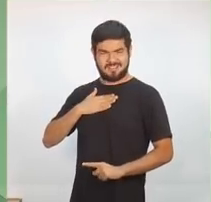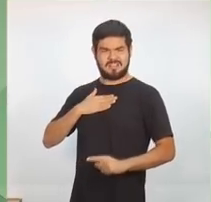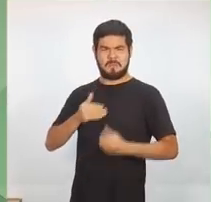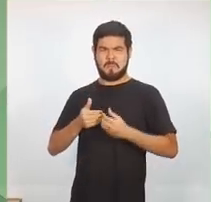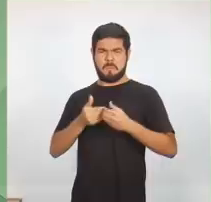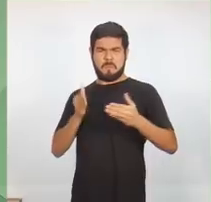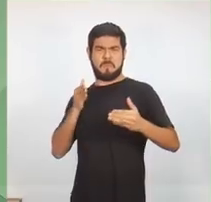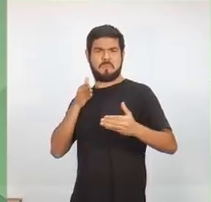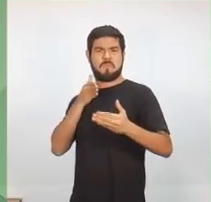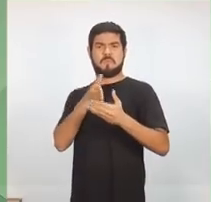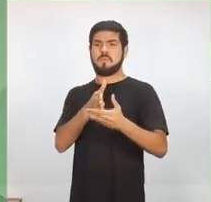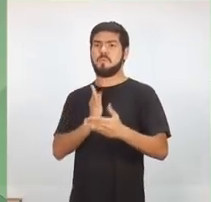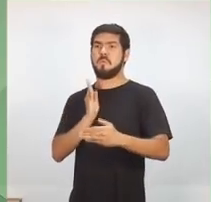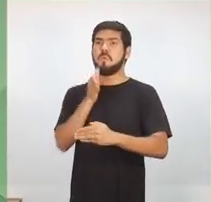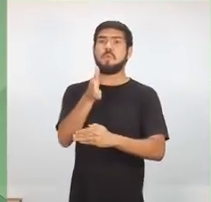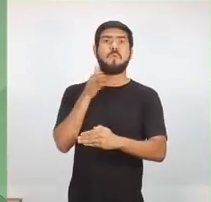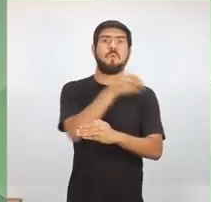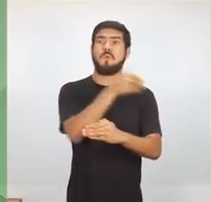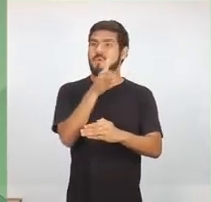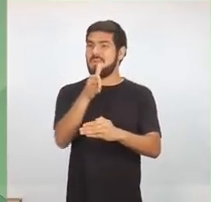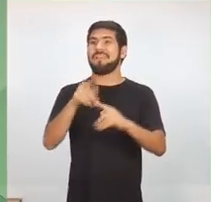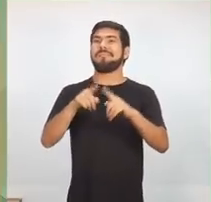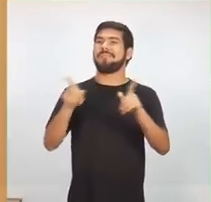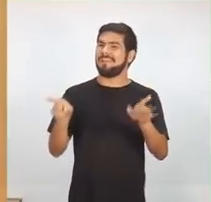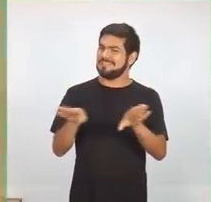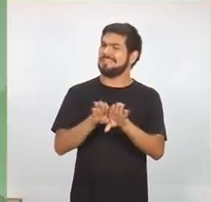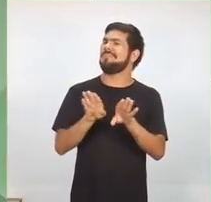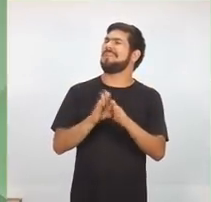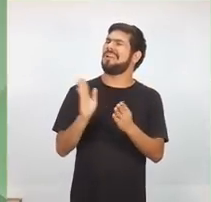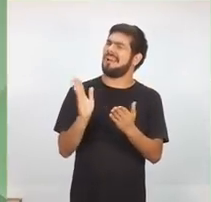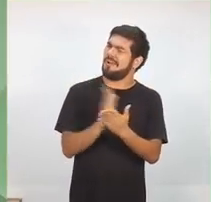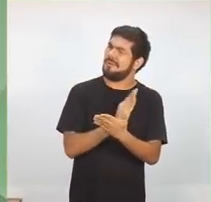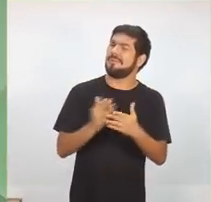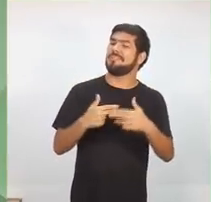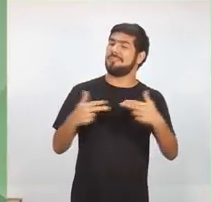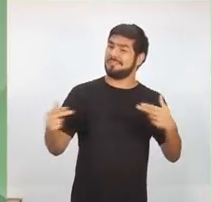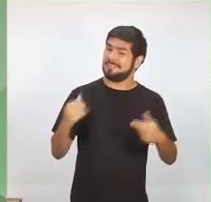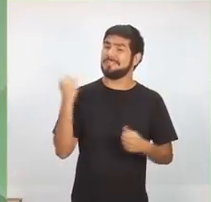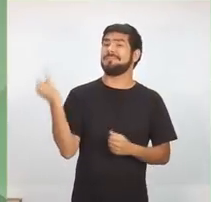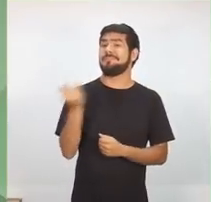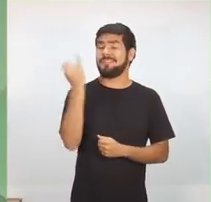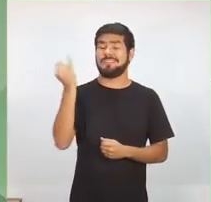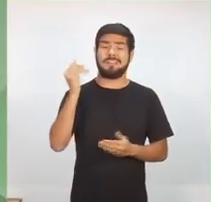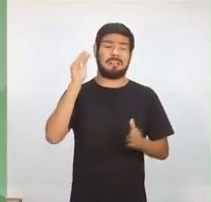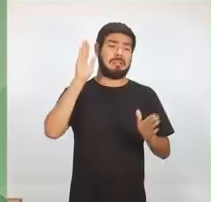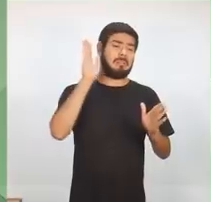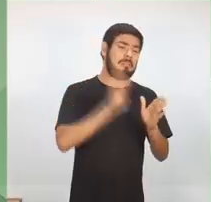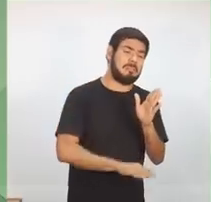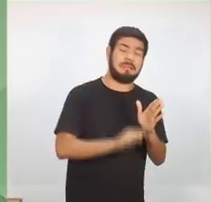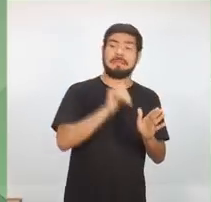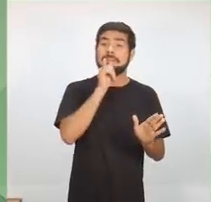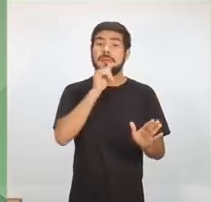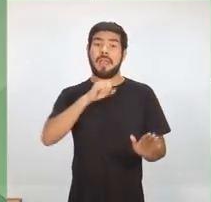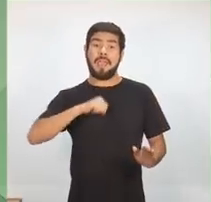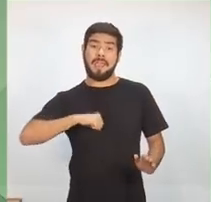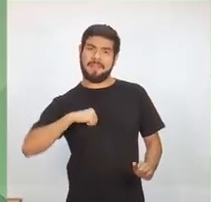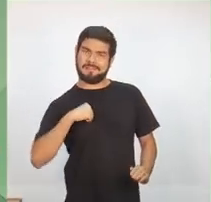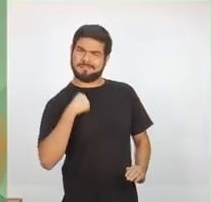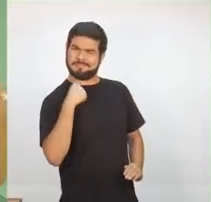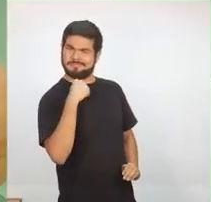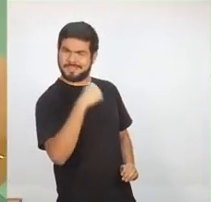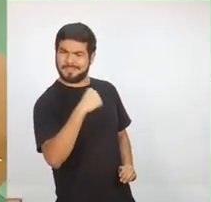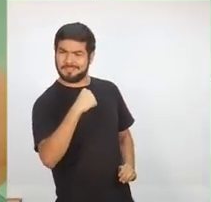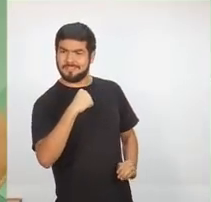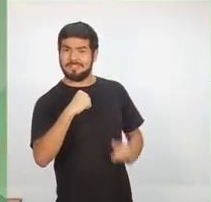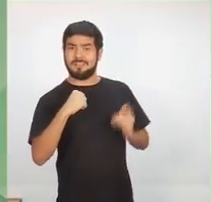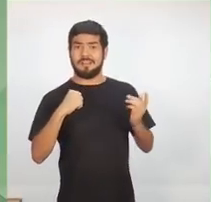Mas, junto com isso, também a gente acabou destruindo alguns valores importantes e fundamentais, como o respeito ao coletivo, como